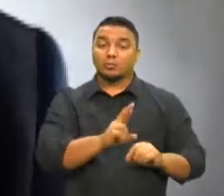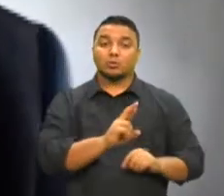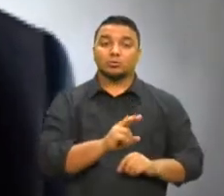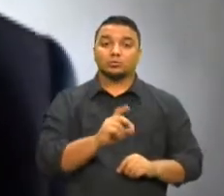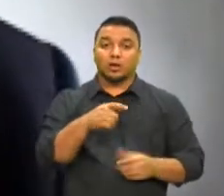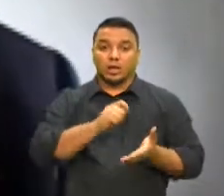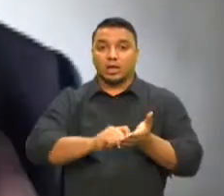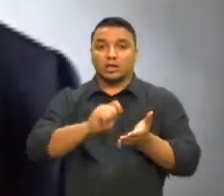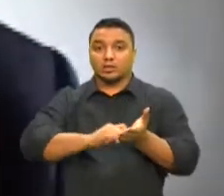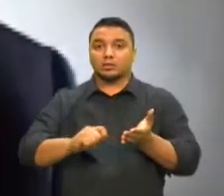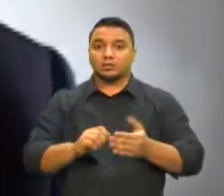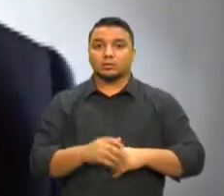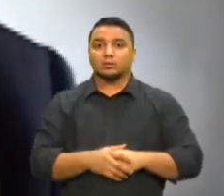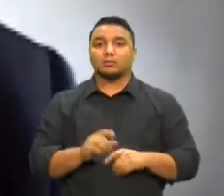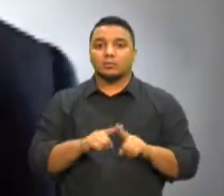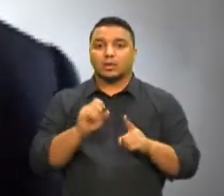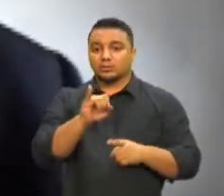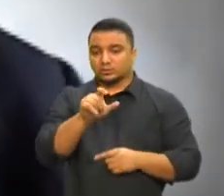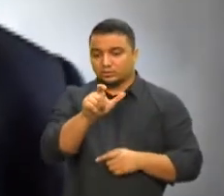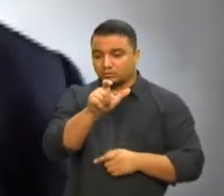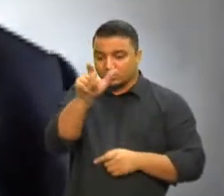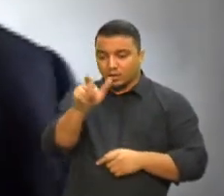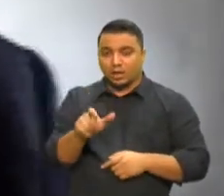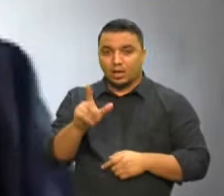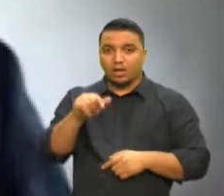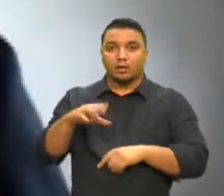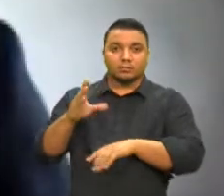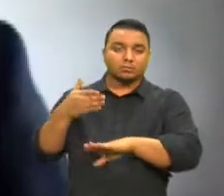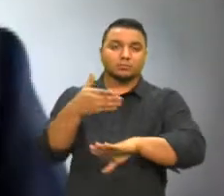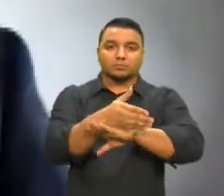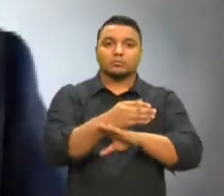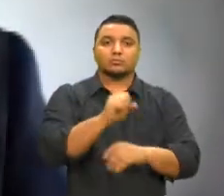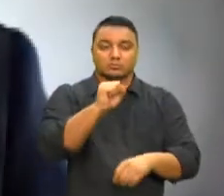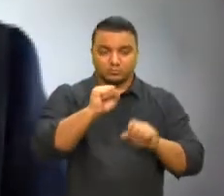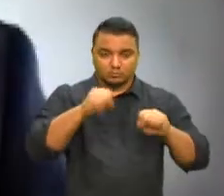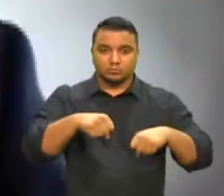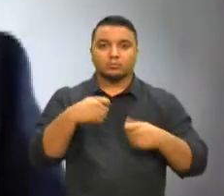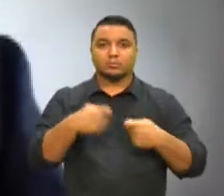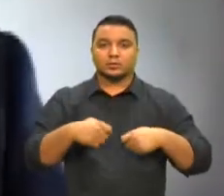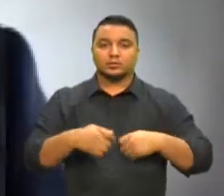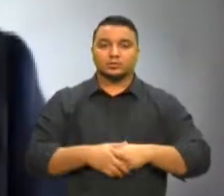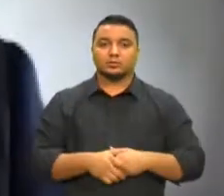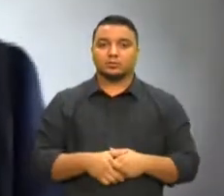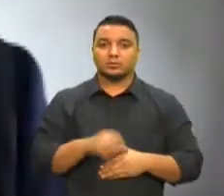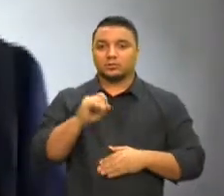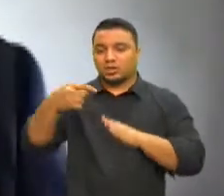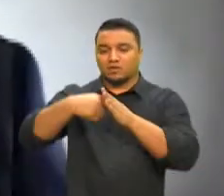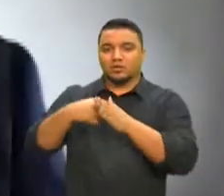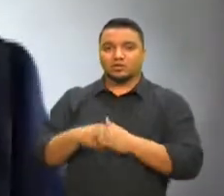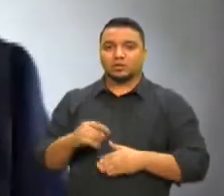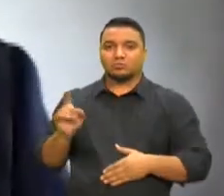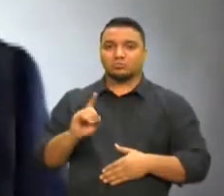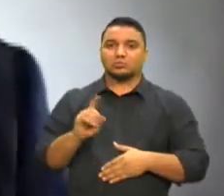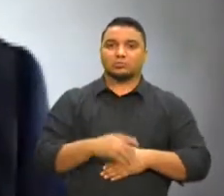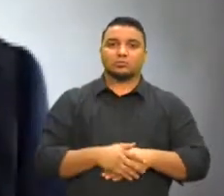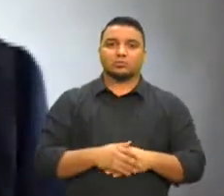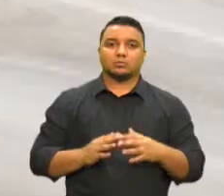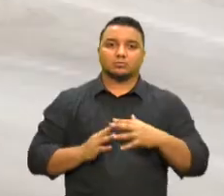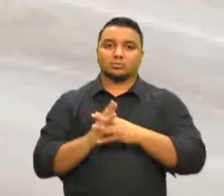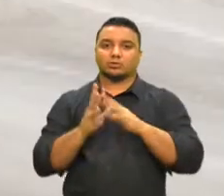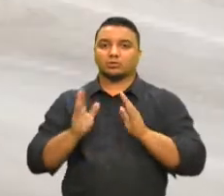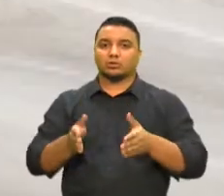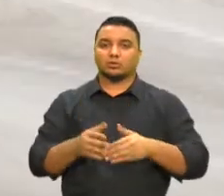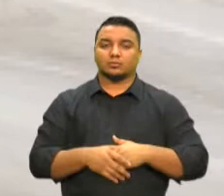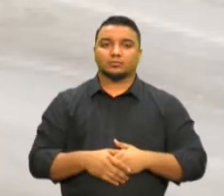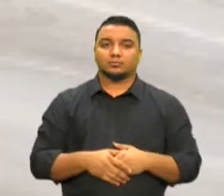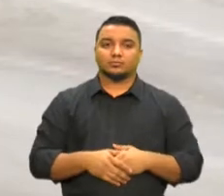mas aí, na condição de testemunha, ele teria sim que responder. Na condição de investigado, eu acho que isso extrapola os poderes da CPI. O